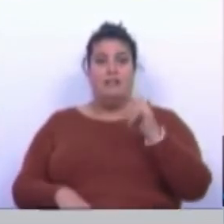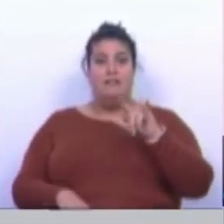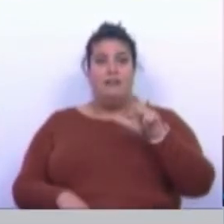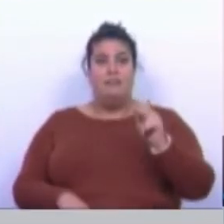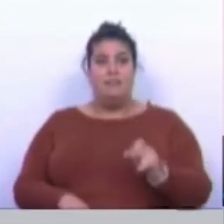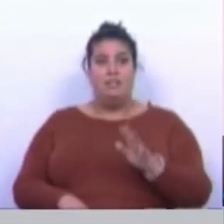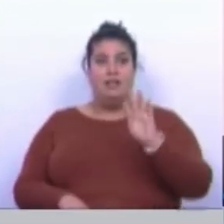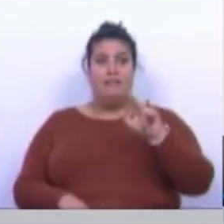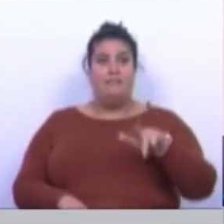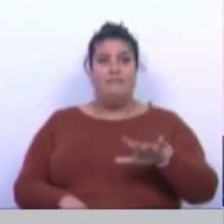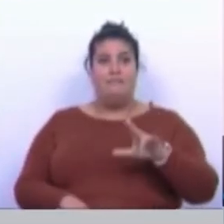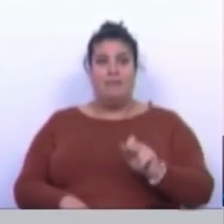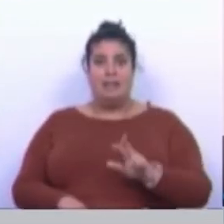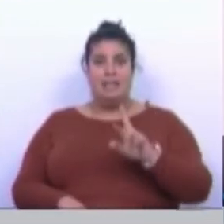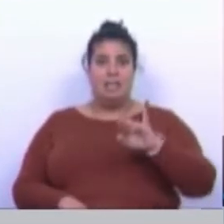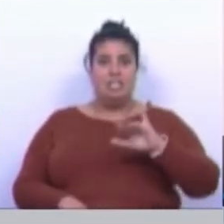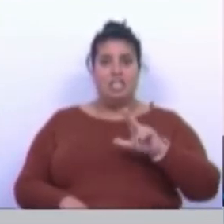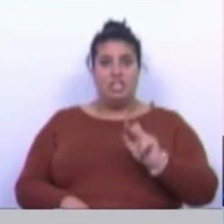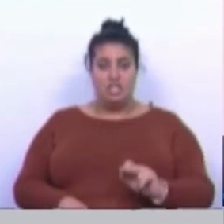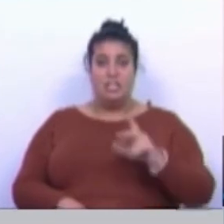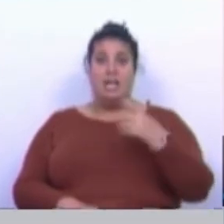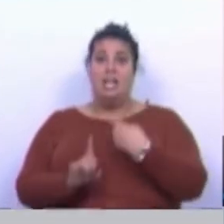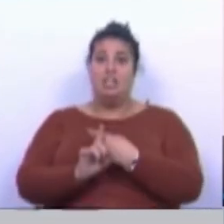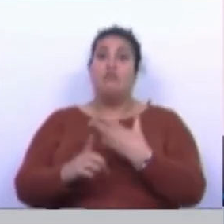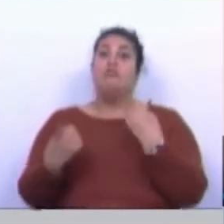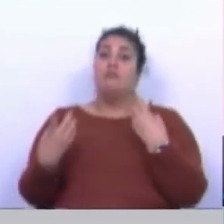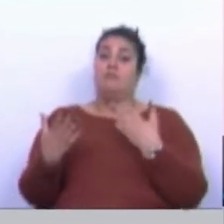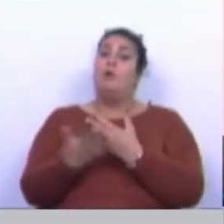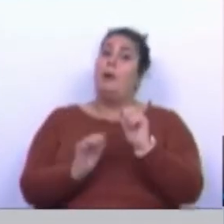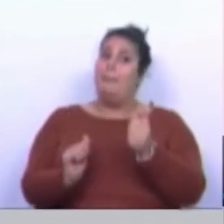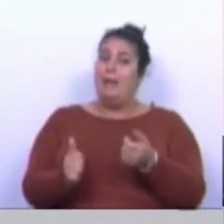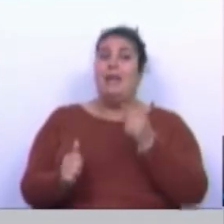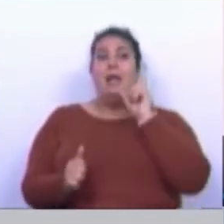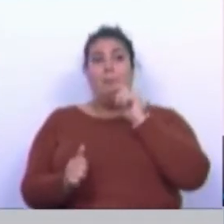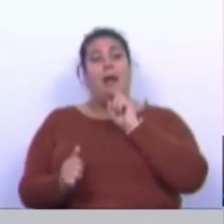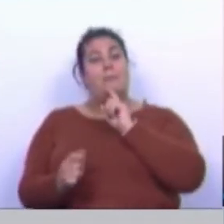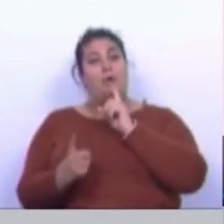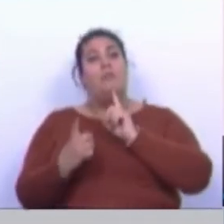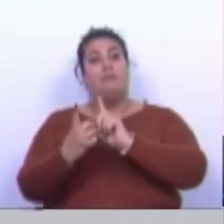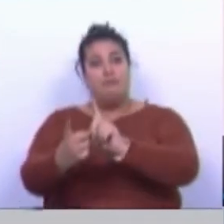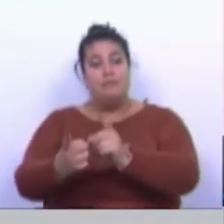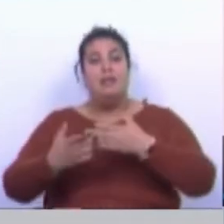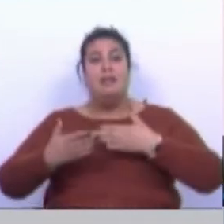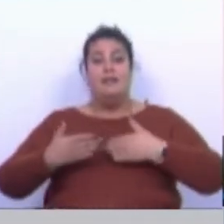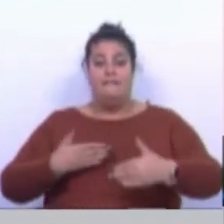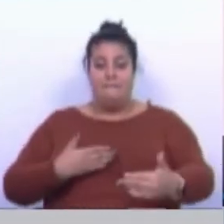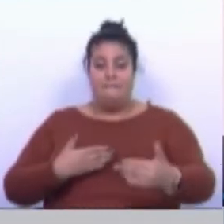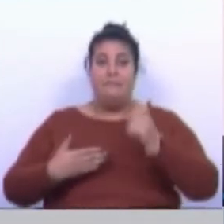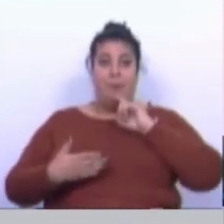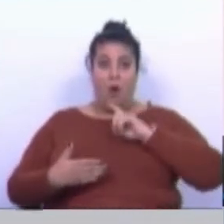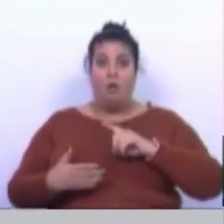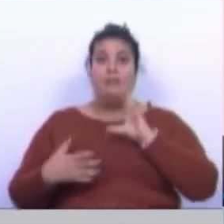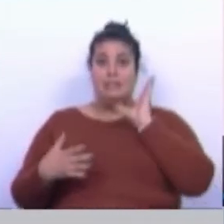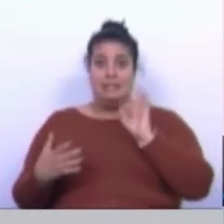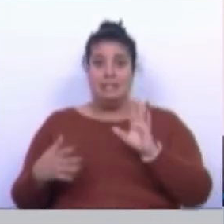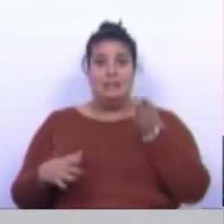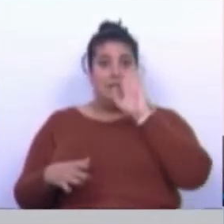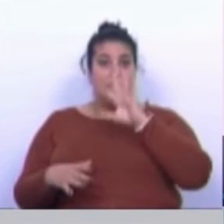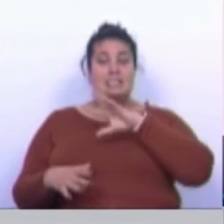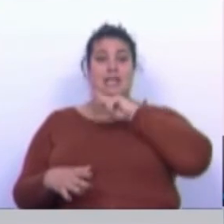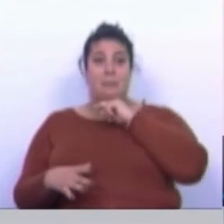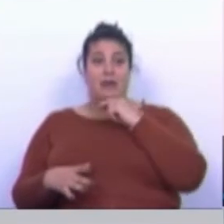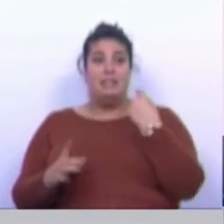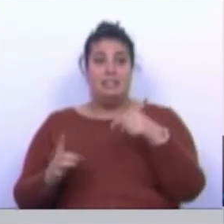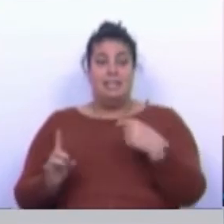que as coisas estão a correr muito bem relativamente ao acompanhante, portanto, o pai pode estar até durante o trabalho de parte e expulsão, no entanto, se a mãe